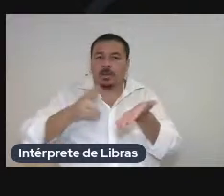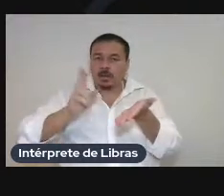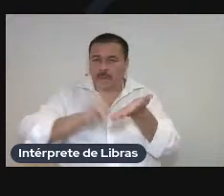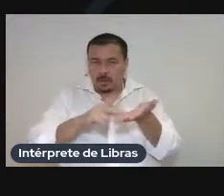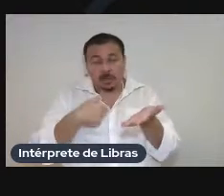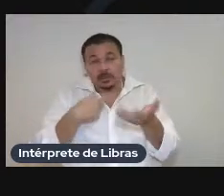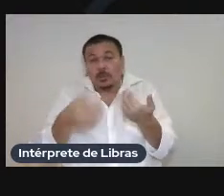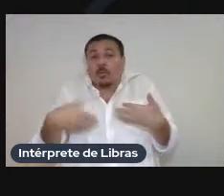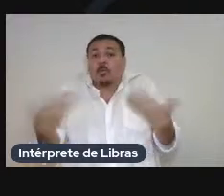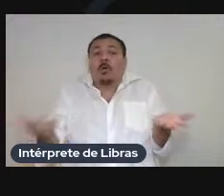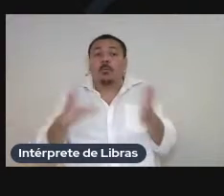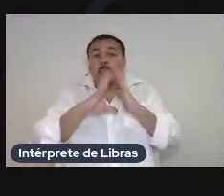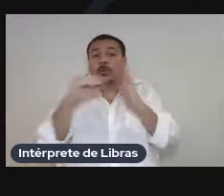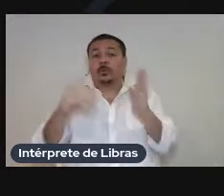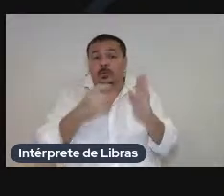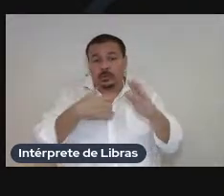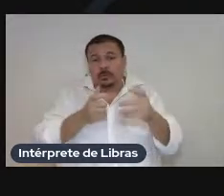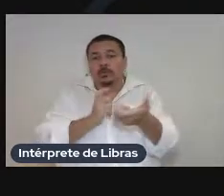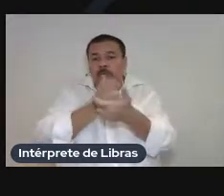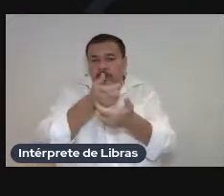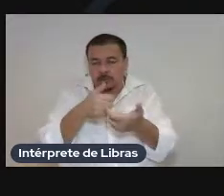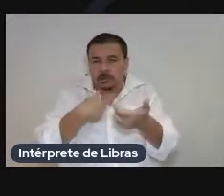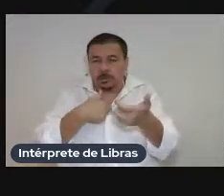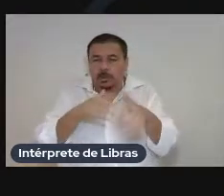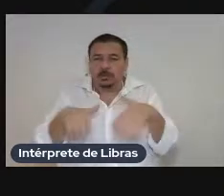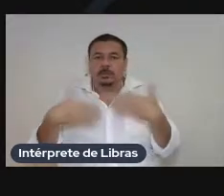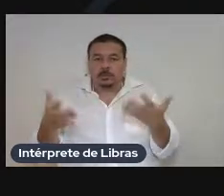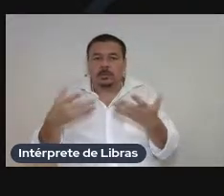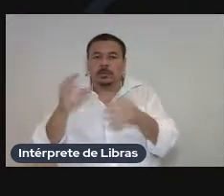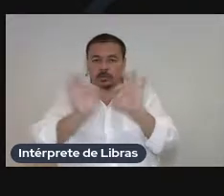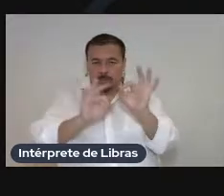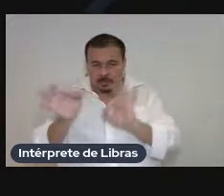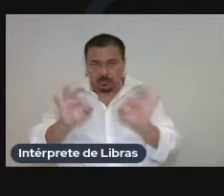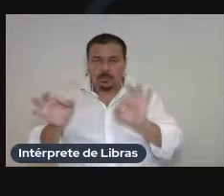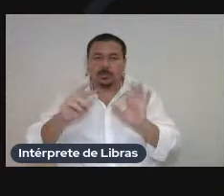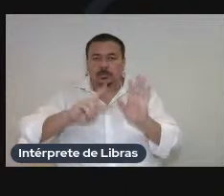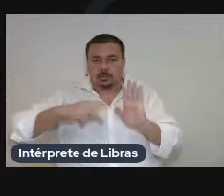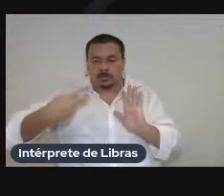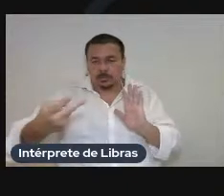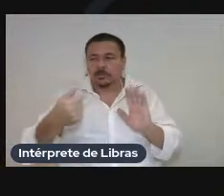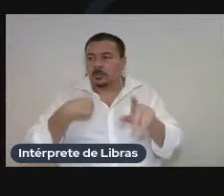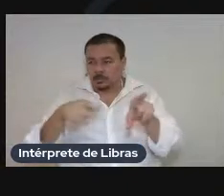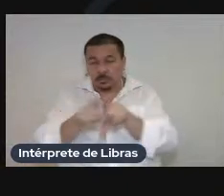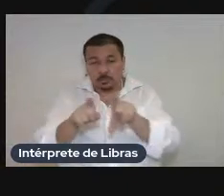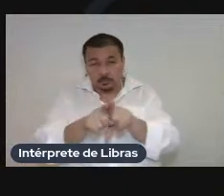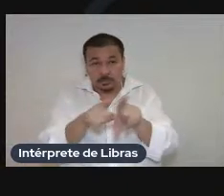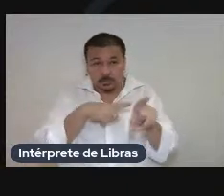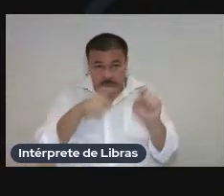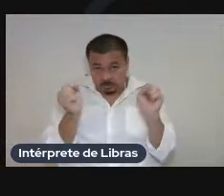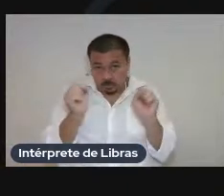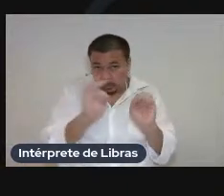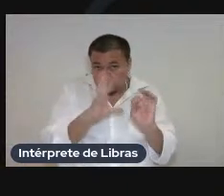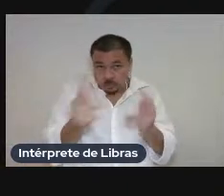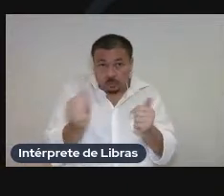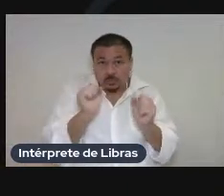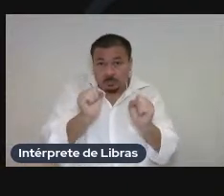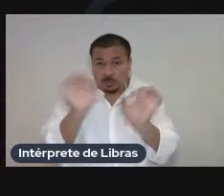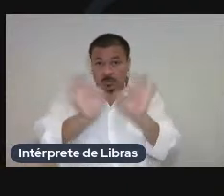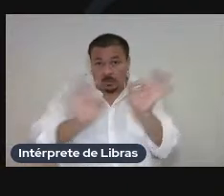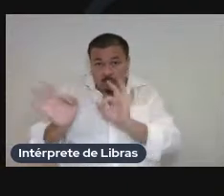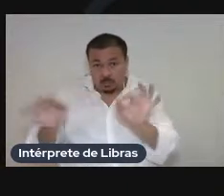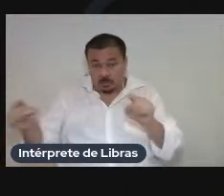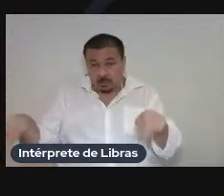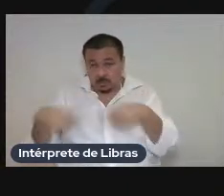nós podemos usar cores podemos usar fontes diferentes então tudo isso pode ser organizado de acordo com